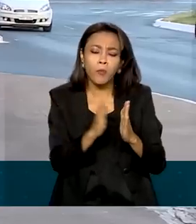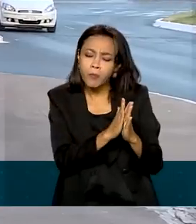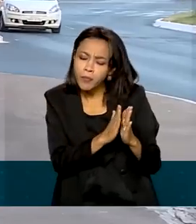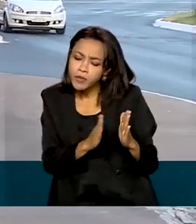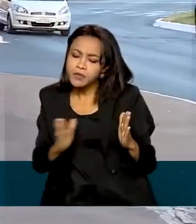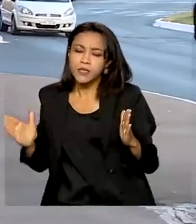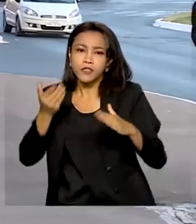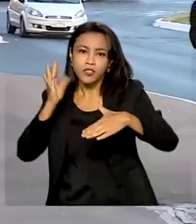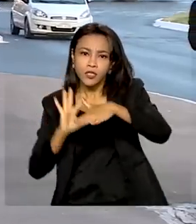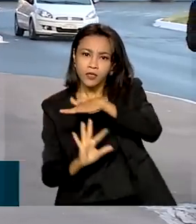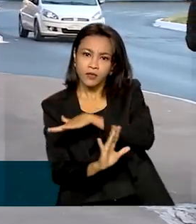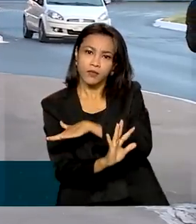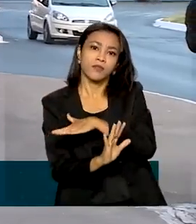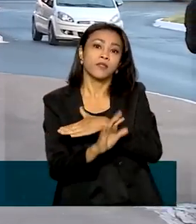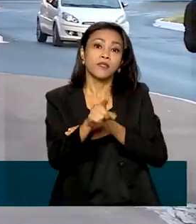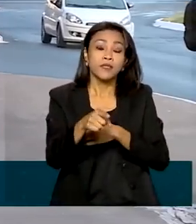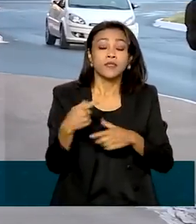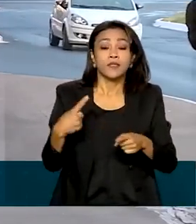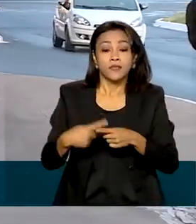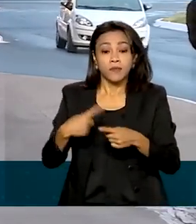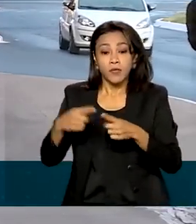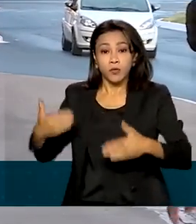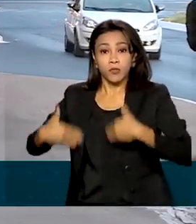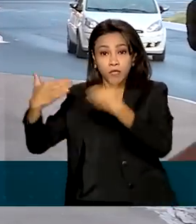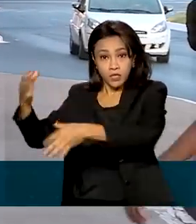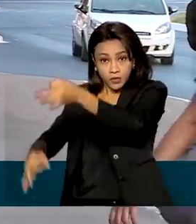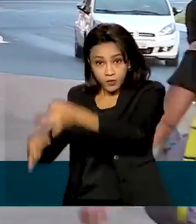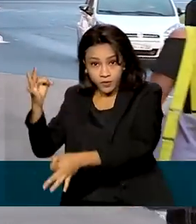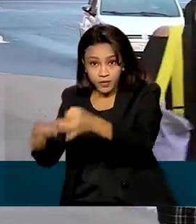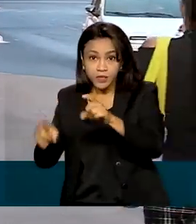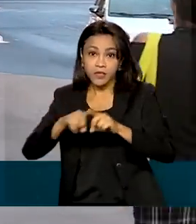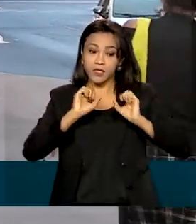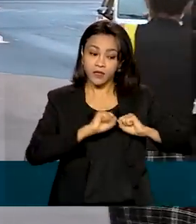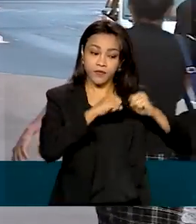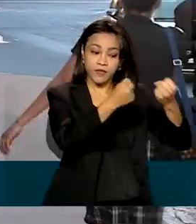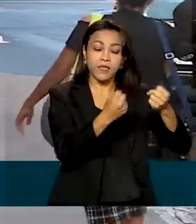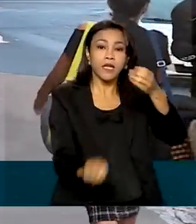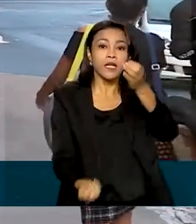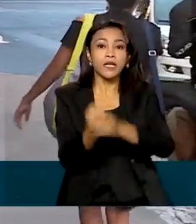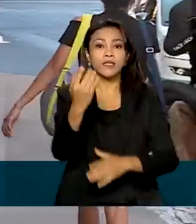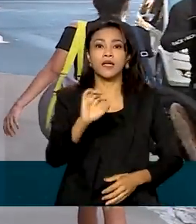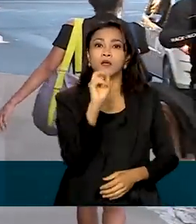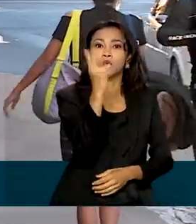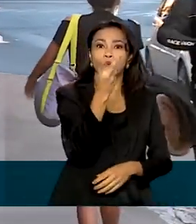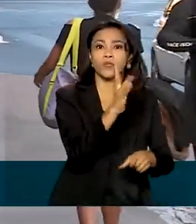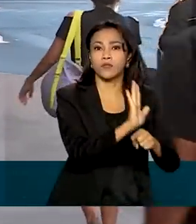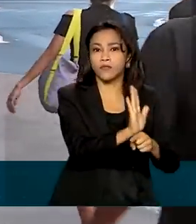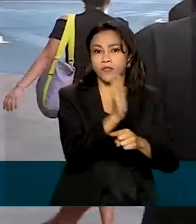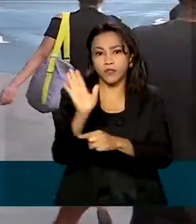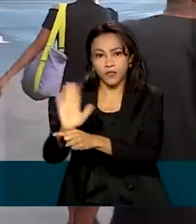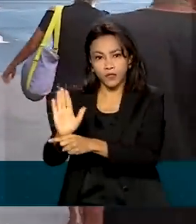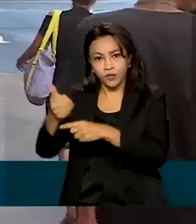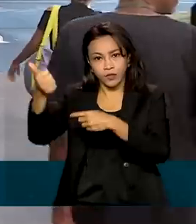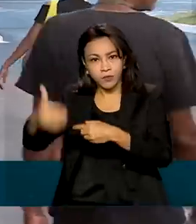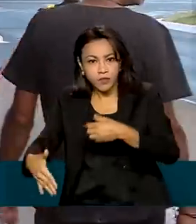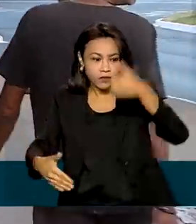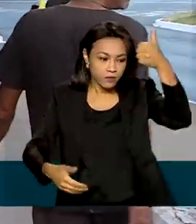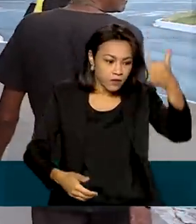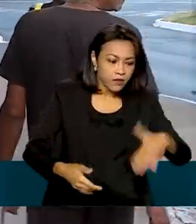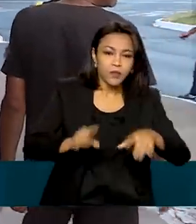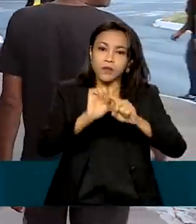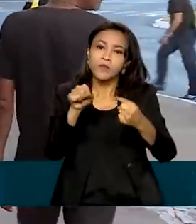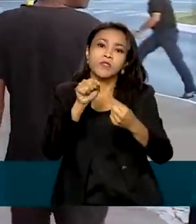Segurança Pública e a Defensoria Pública da União lançaram dois vídeos educativos. A ideia é